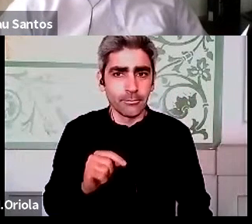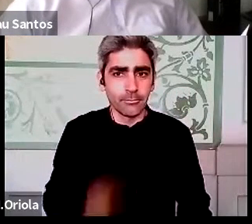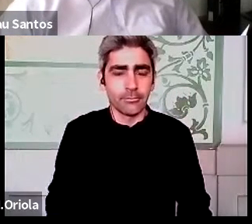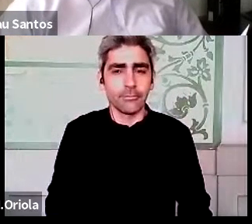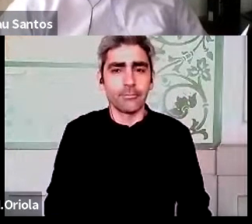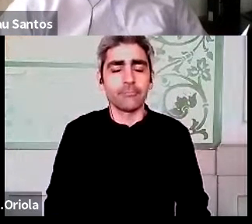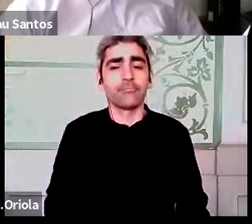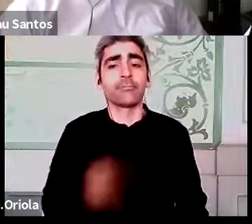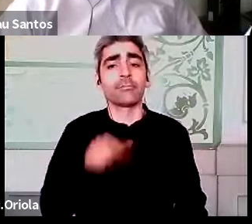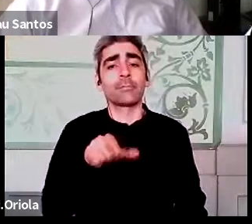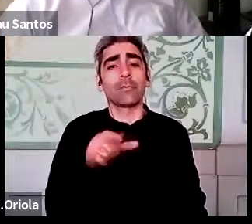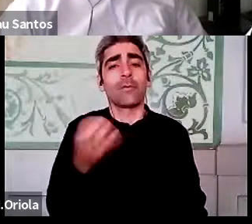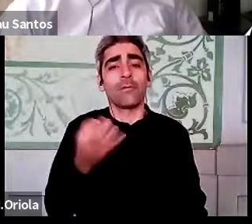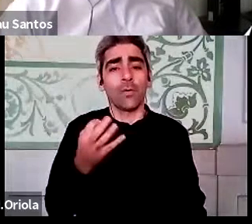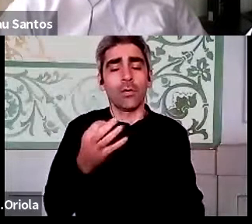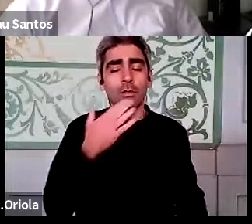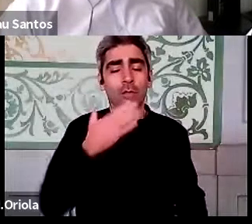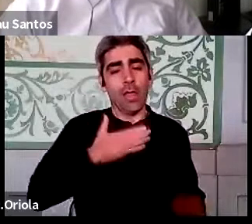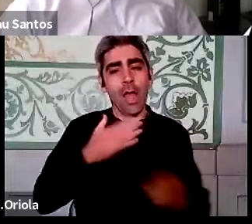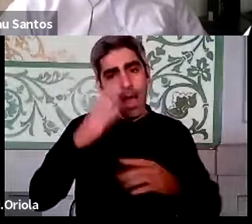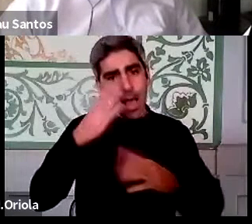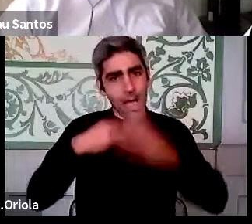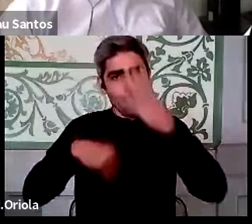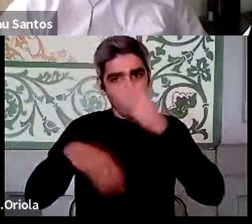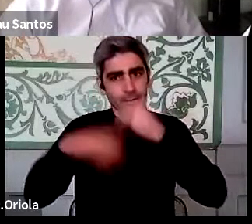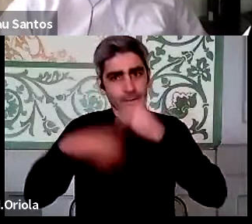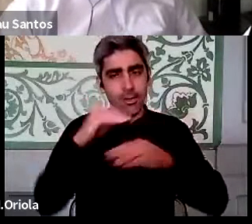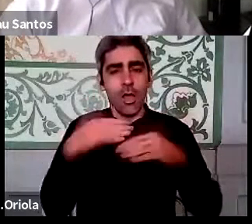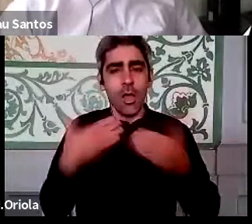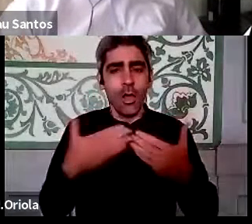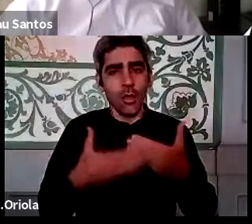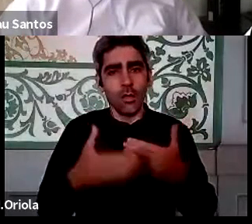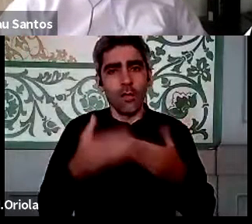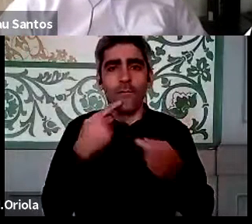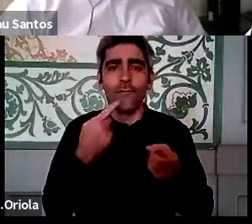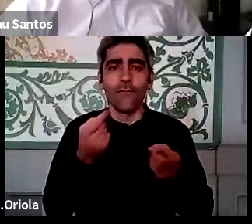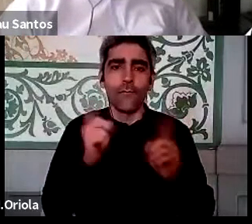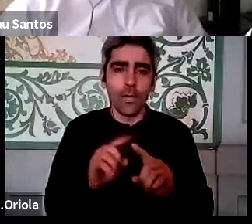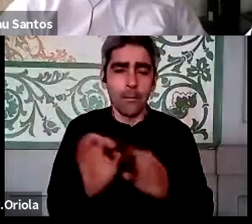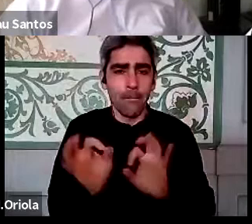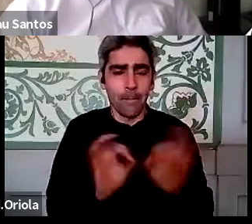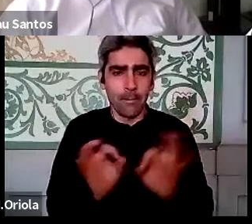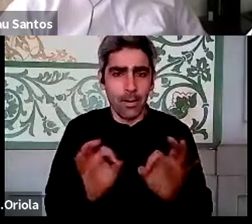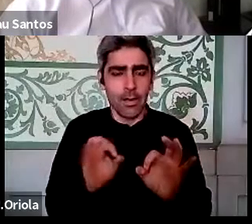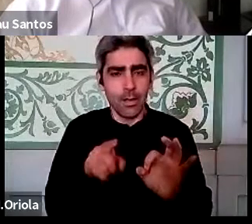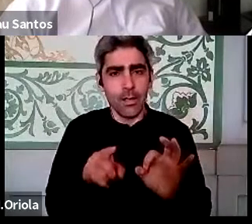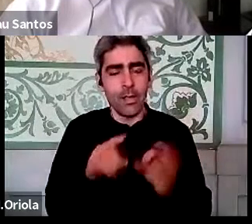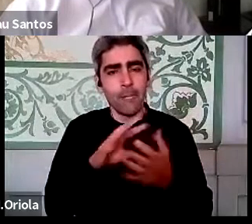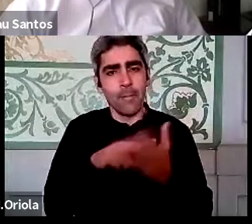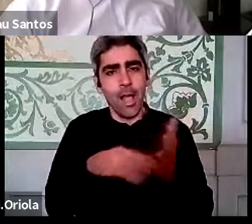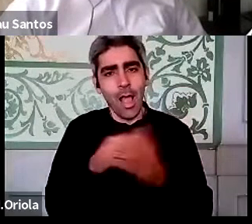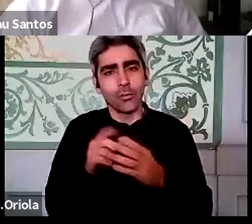Isto tem sido uma aprendizagem, agora é o regresso, é preparar os planos de desconfinamento,